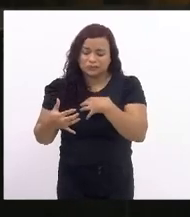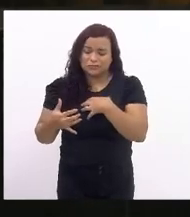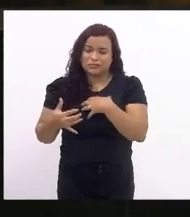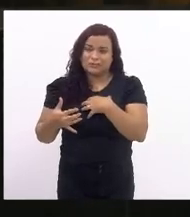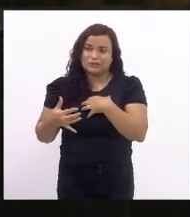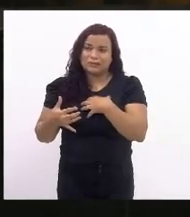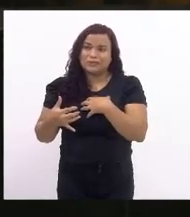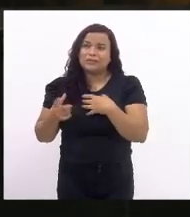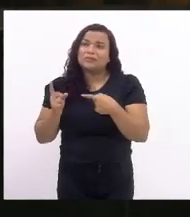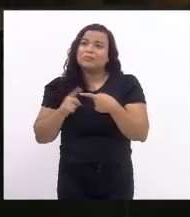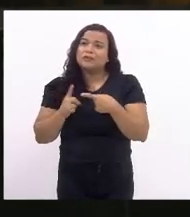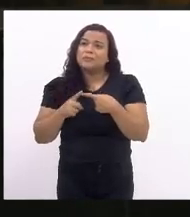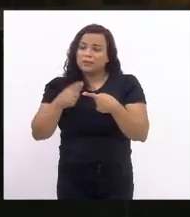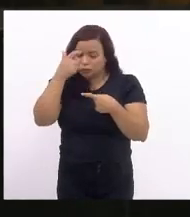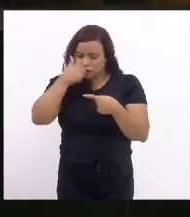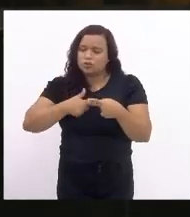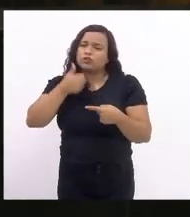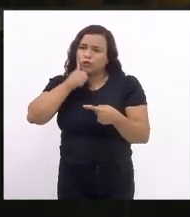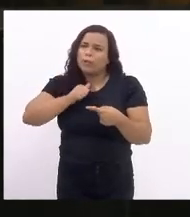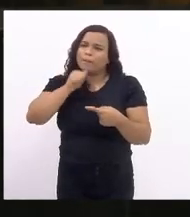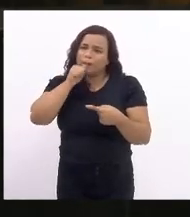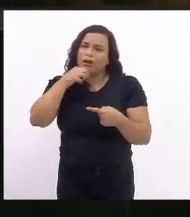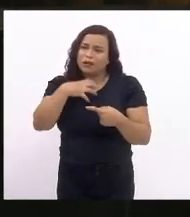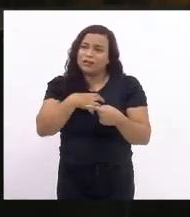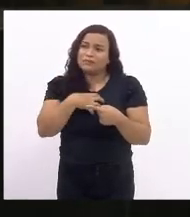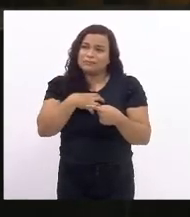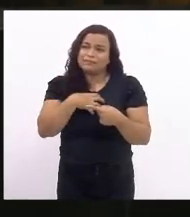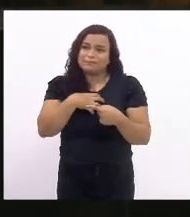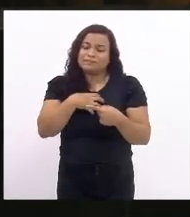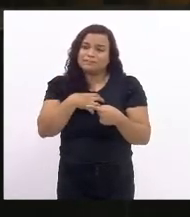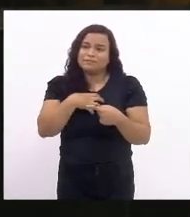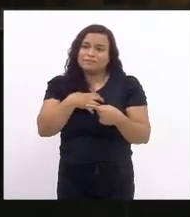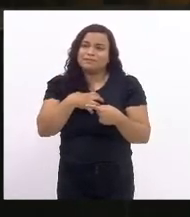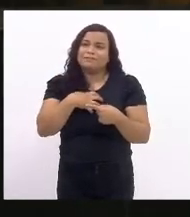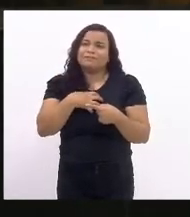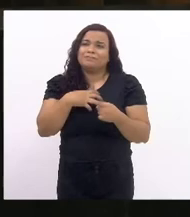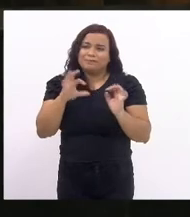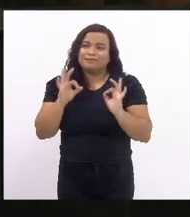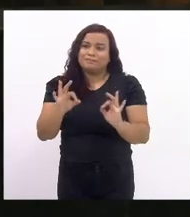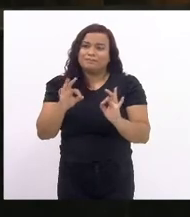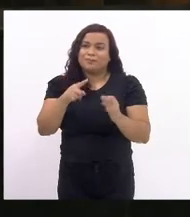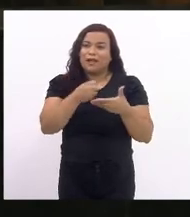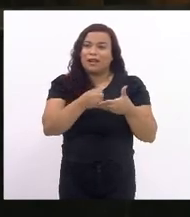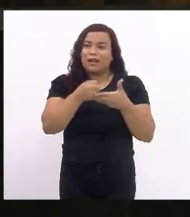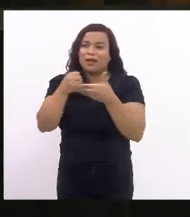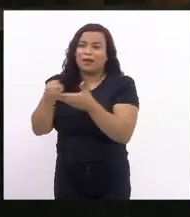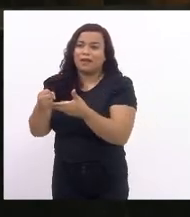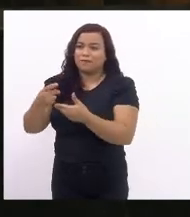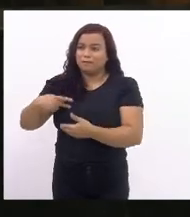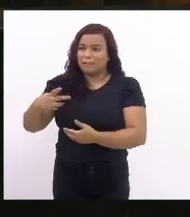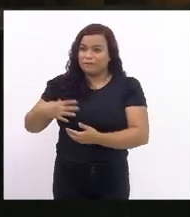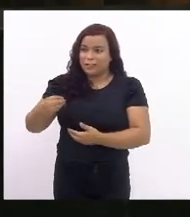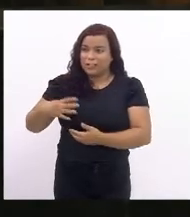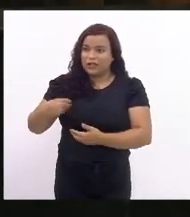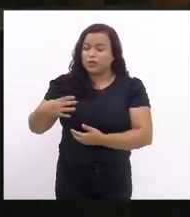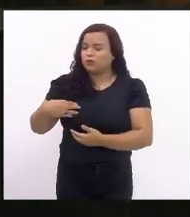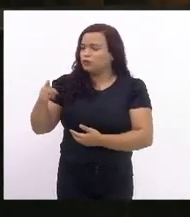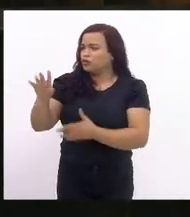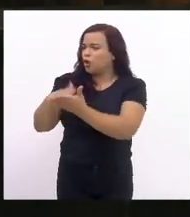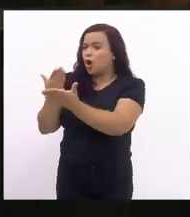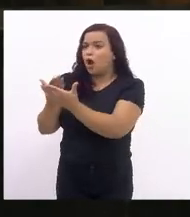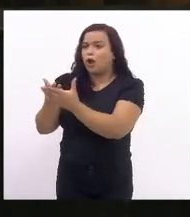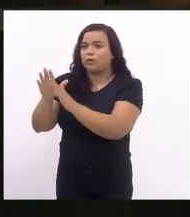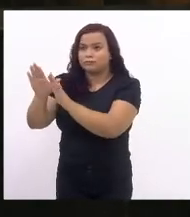primeiro porque eu sou mãe e eu tenho certeza que quando você leva o seu filho para a escola você tem certeza